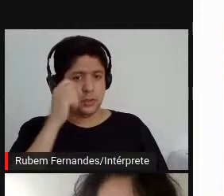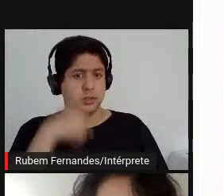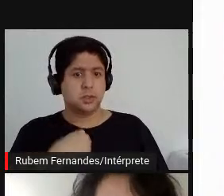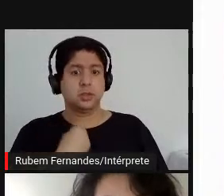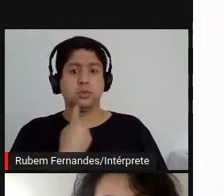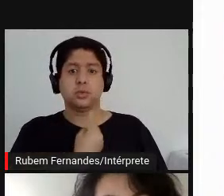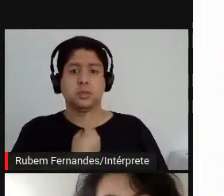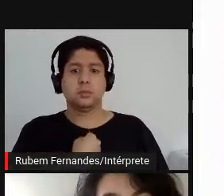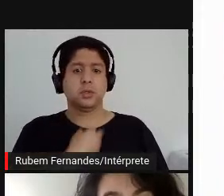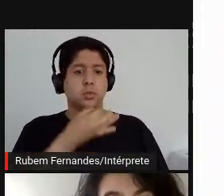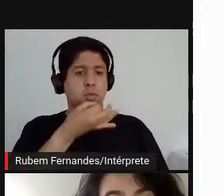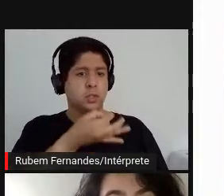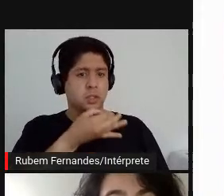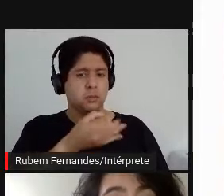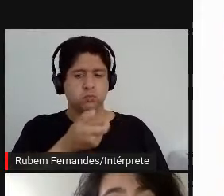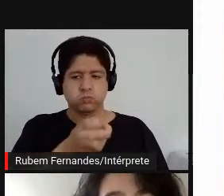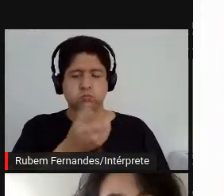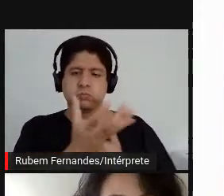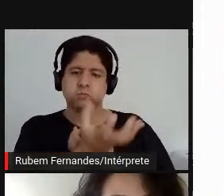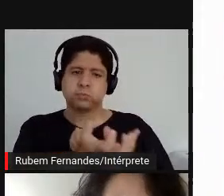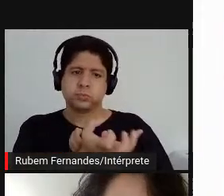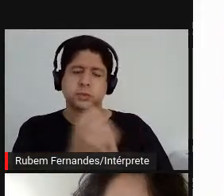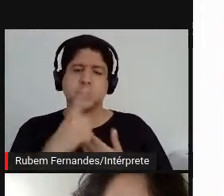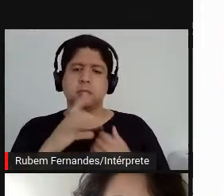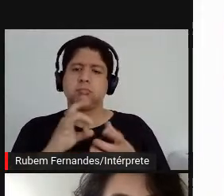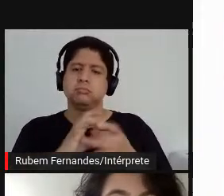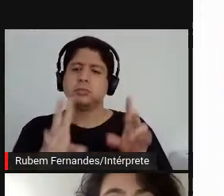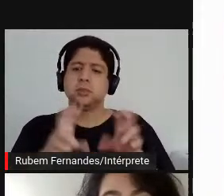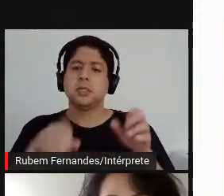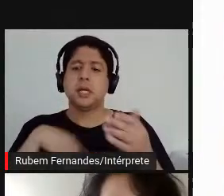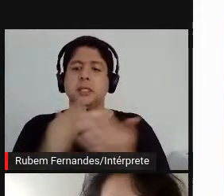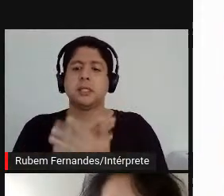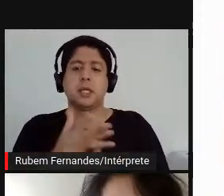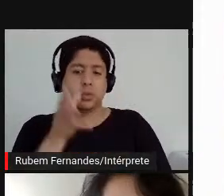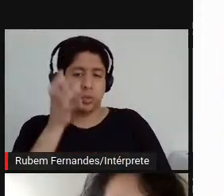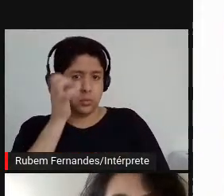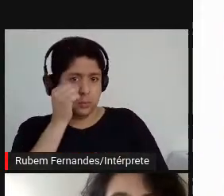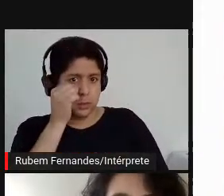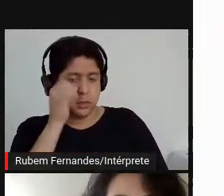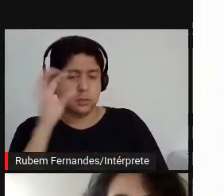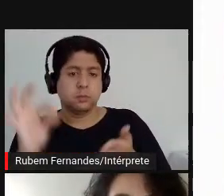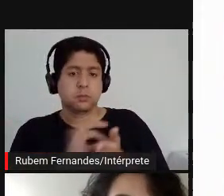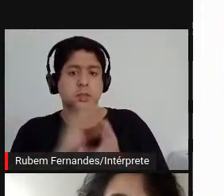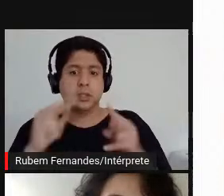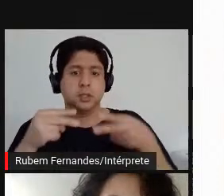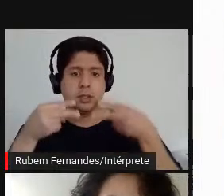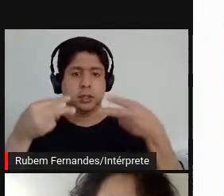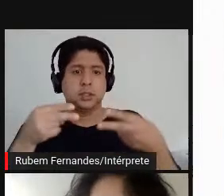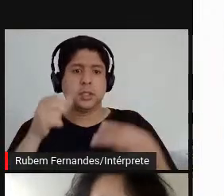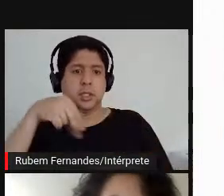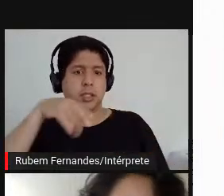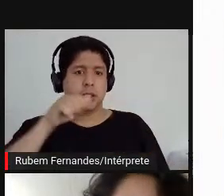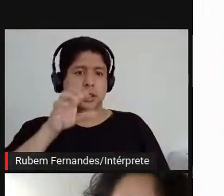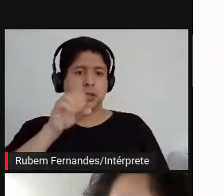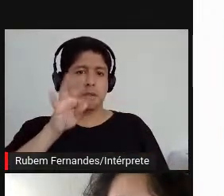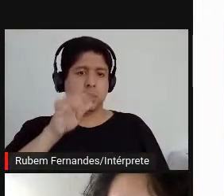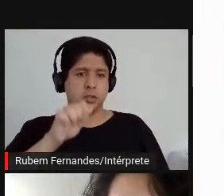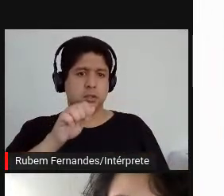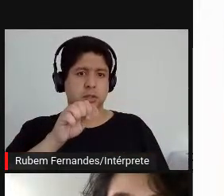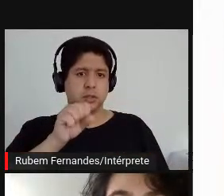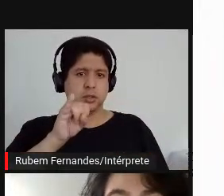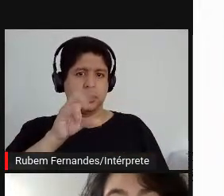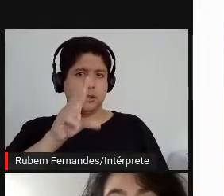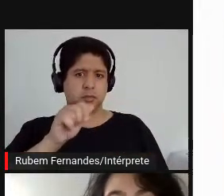o meu gravador e conversaremos sobre o que quiser até cairmos no sono. Me escreva ou ligue. Ana Costa Silva, roupa de e-mail. E tem aqui o meu